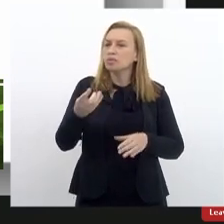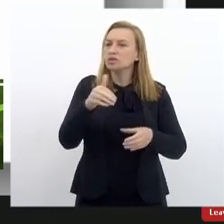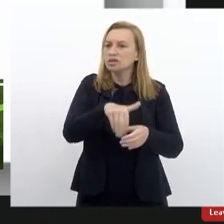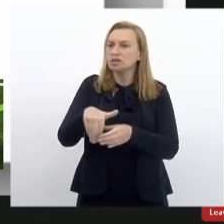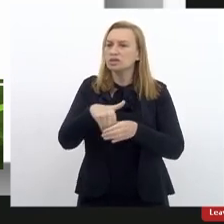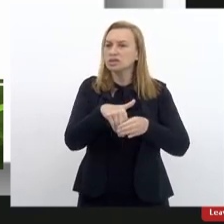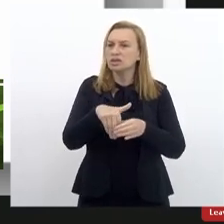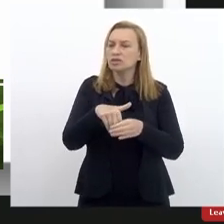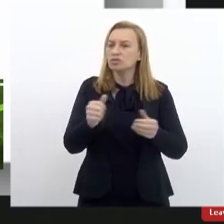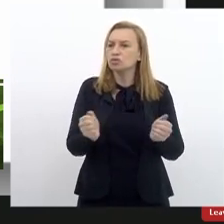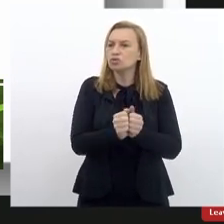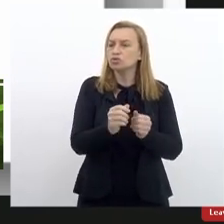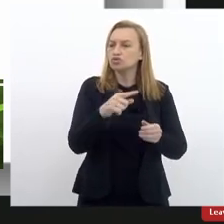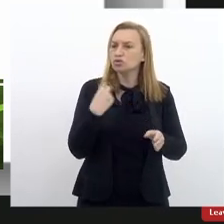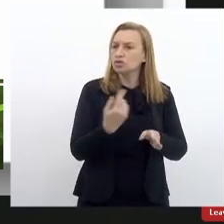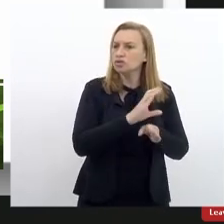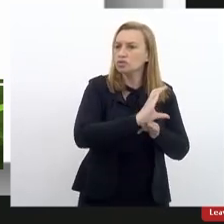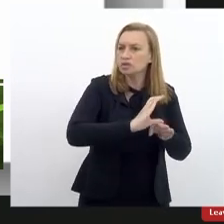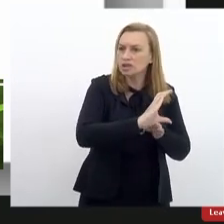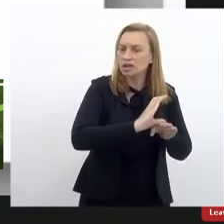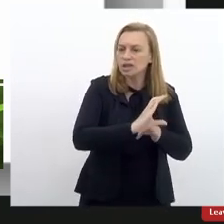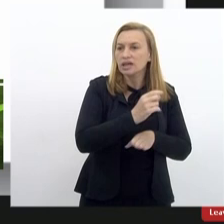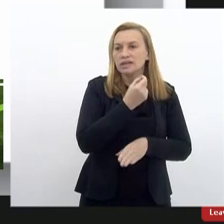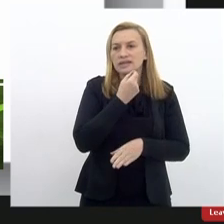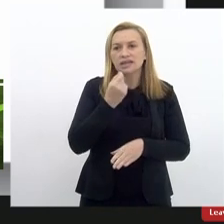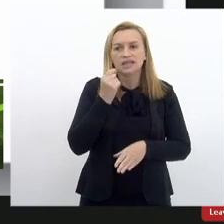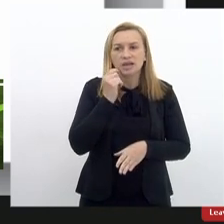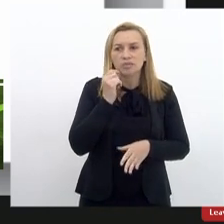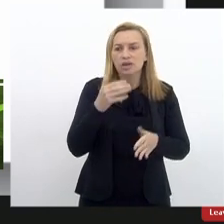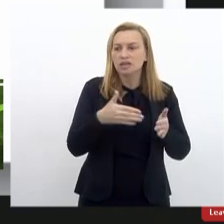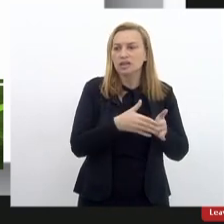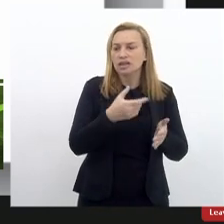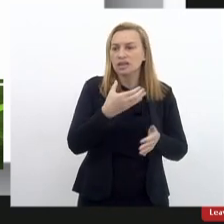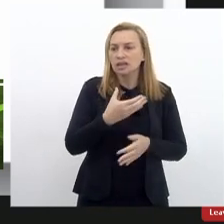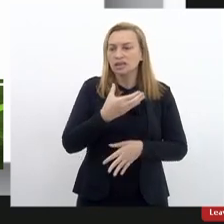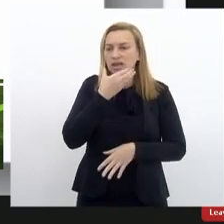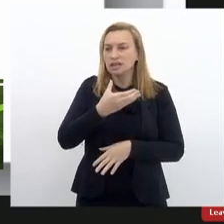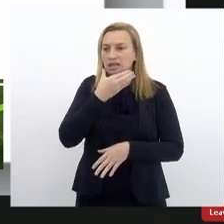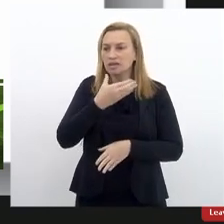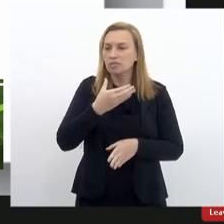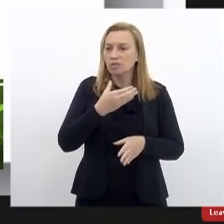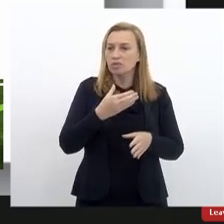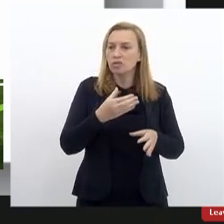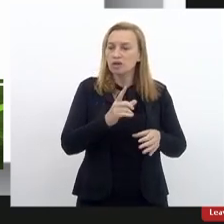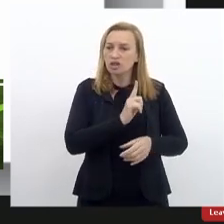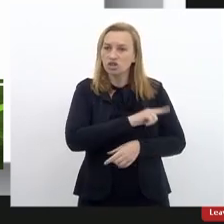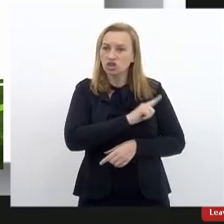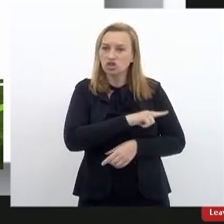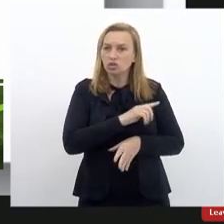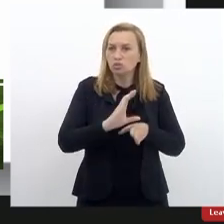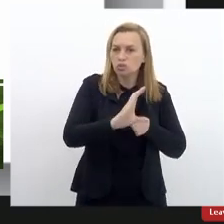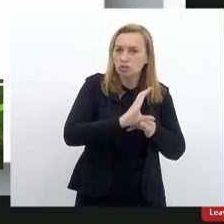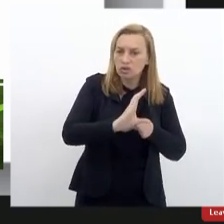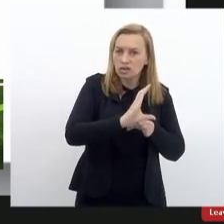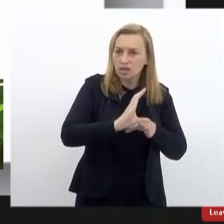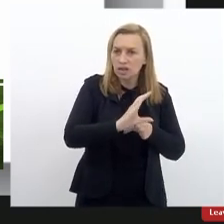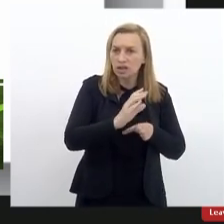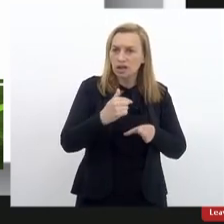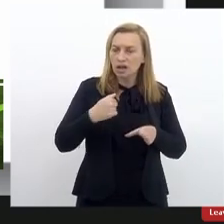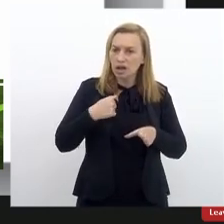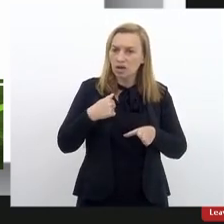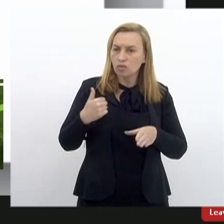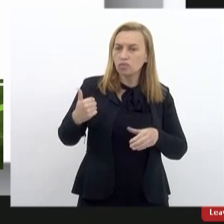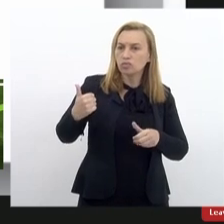conselheiros. Então, efetivamente, de setembro a dezembro, a gestão do Conselho passa a ser, eu estando na